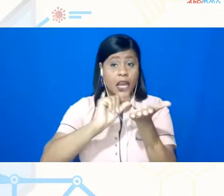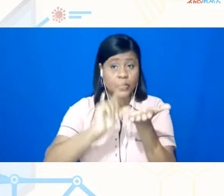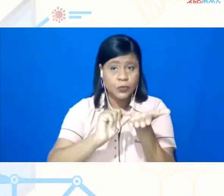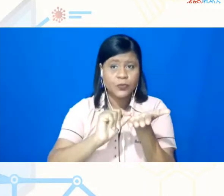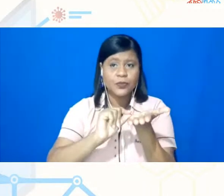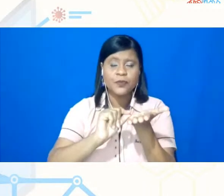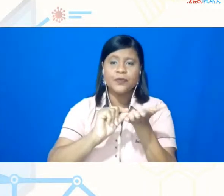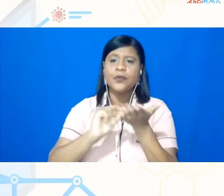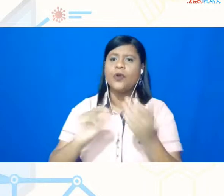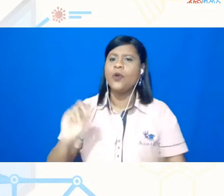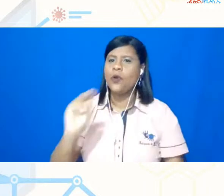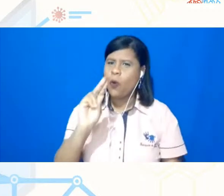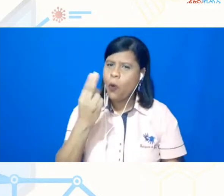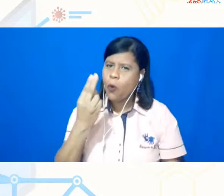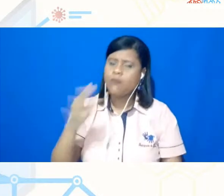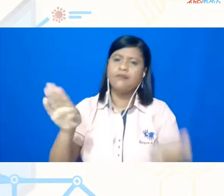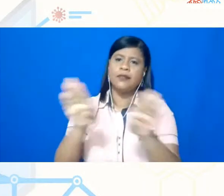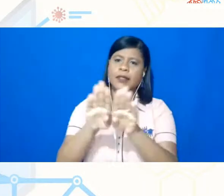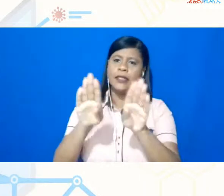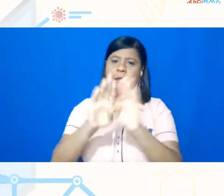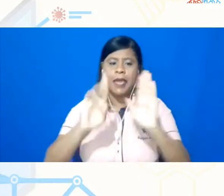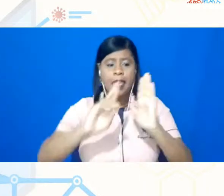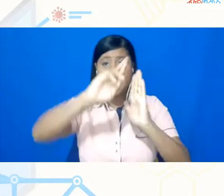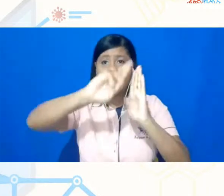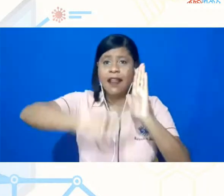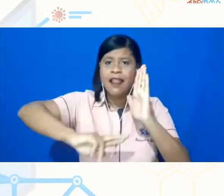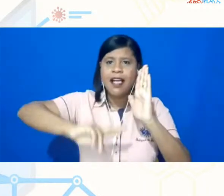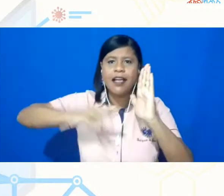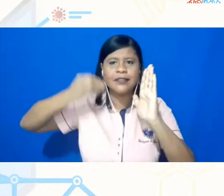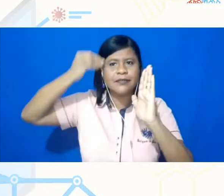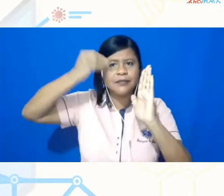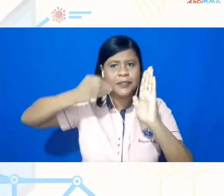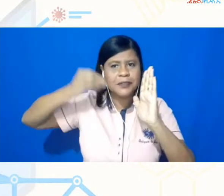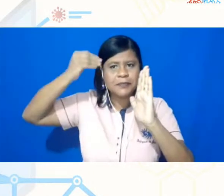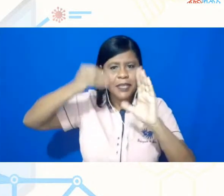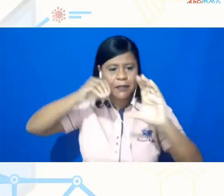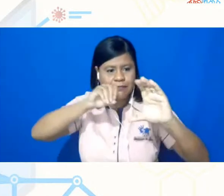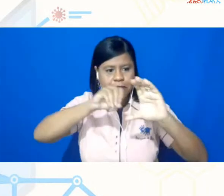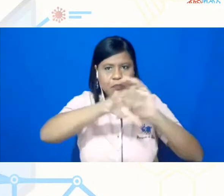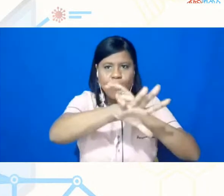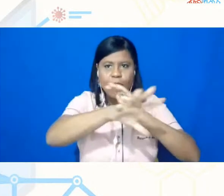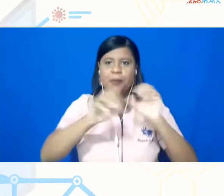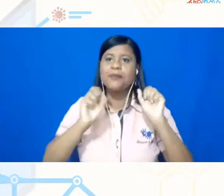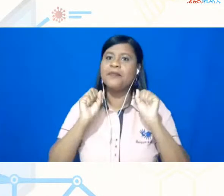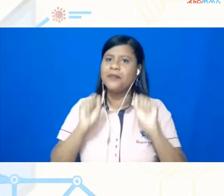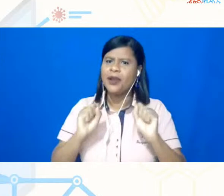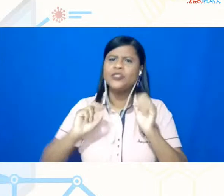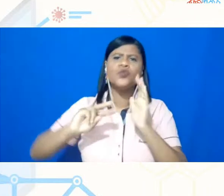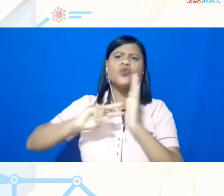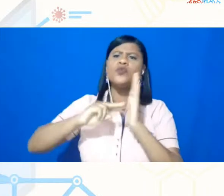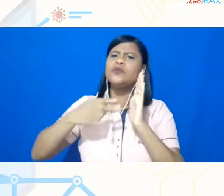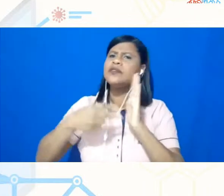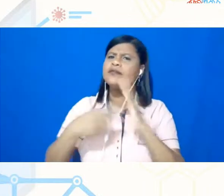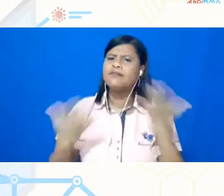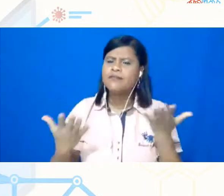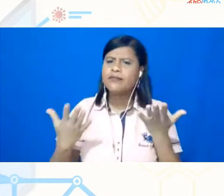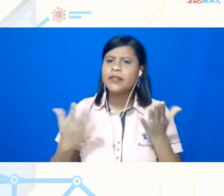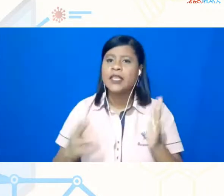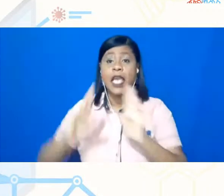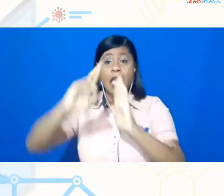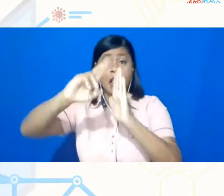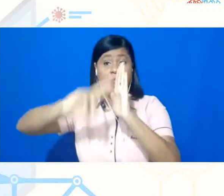quanto enviarem relatos de experiência. Então, o que que significa, né, o relato de